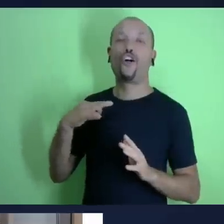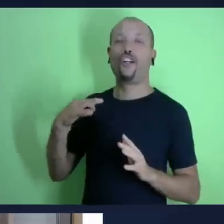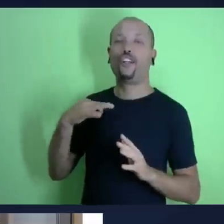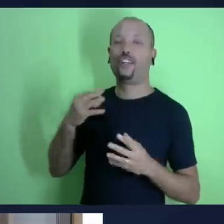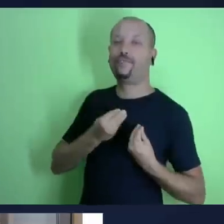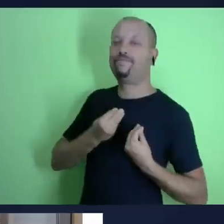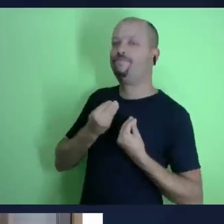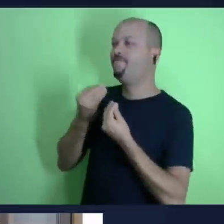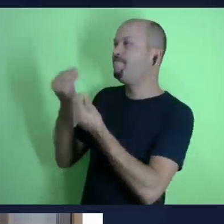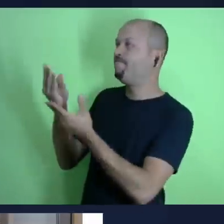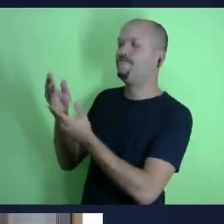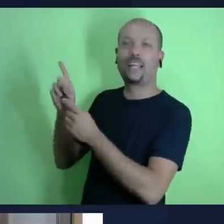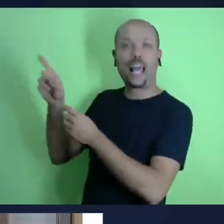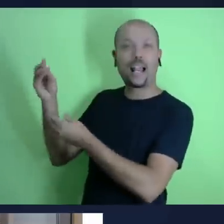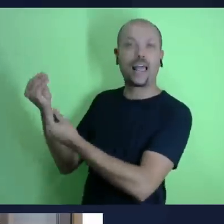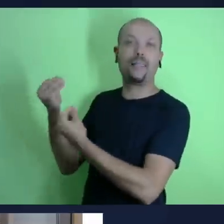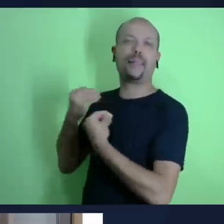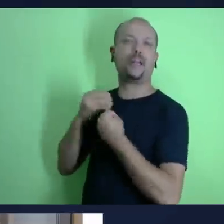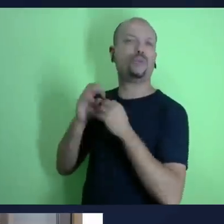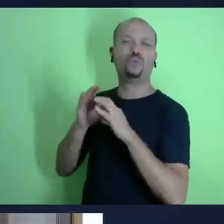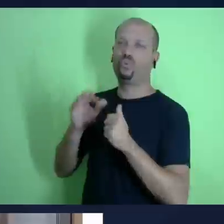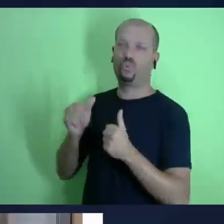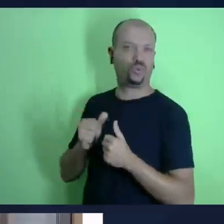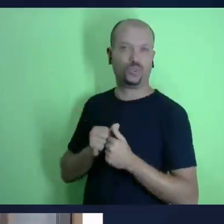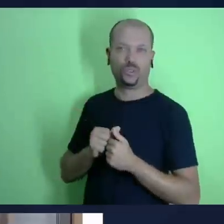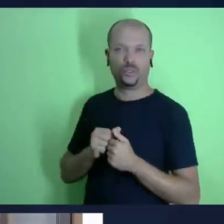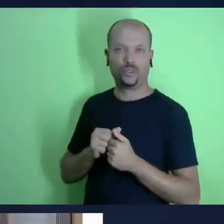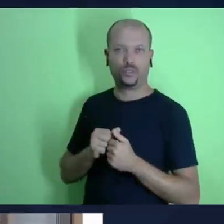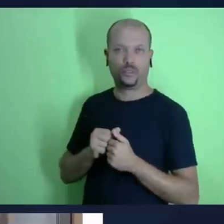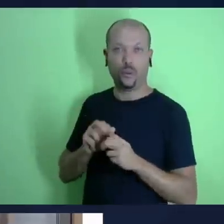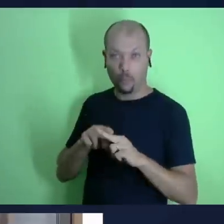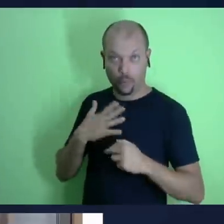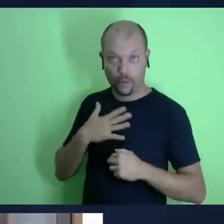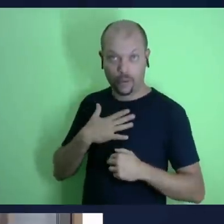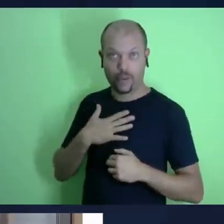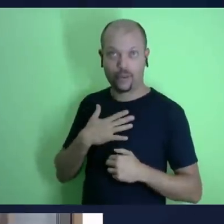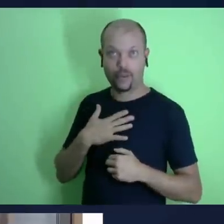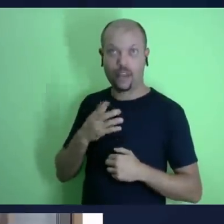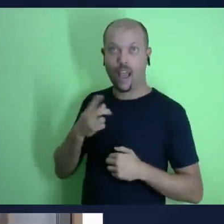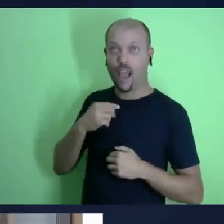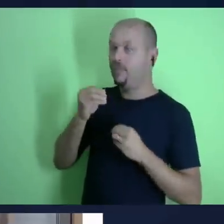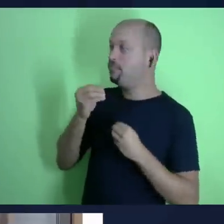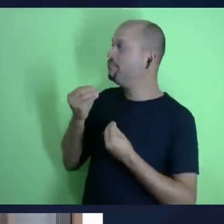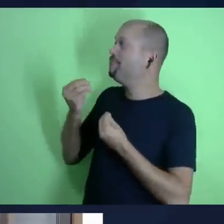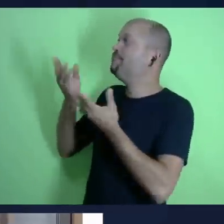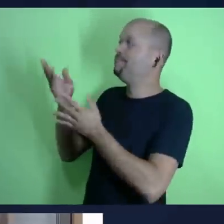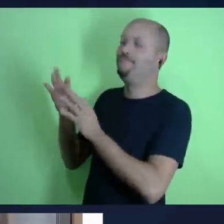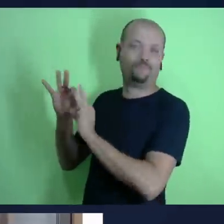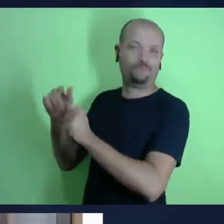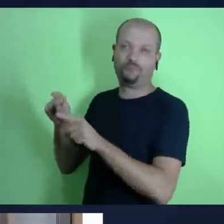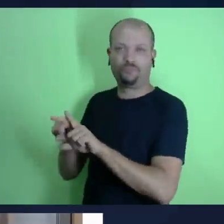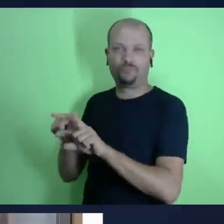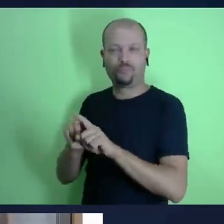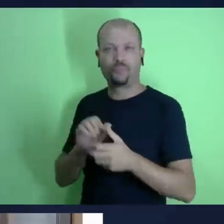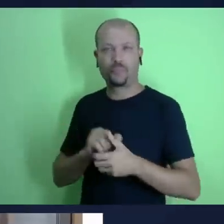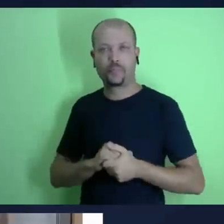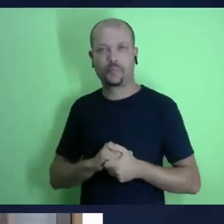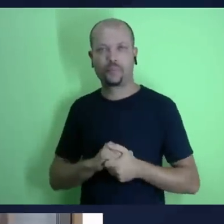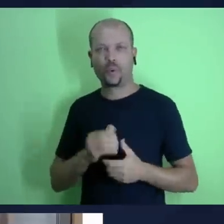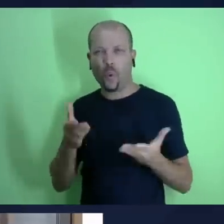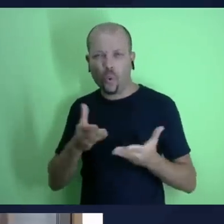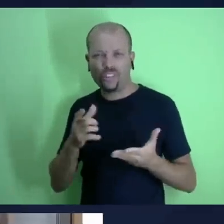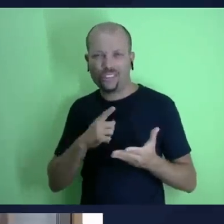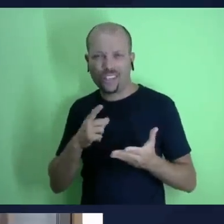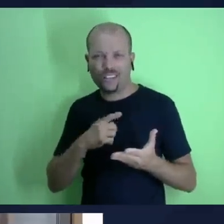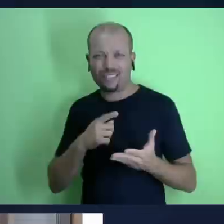pessoas que num relacionamento entre casamento casais ou namorados querem sugar de você o máximo que